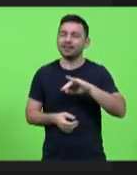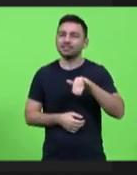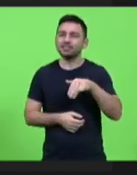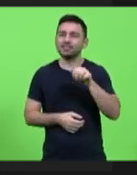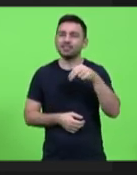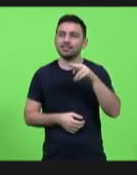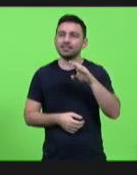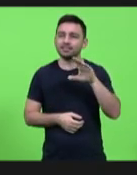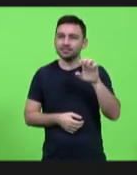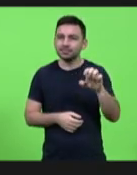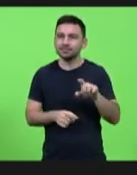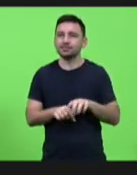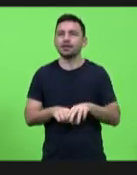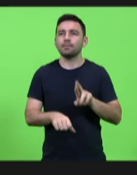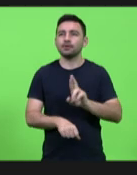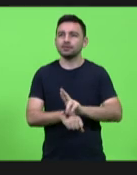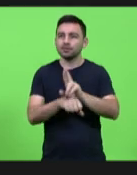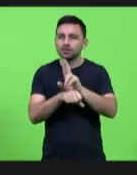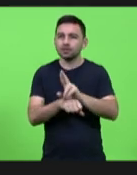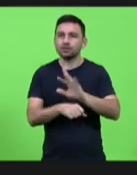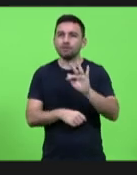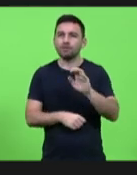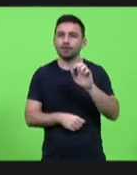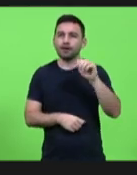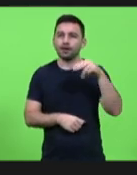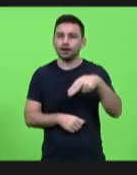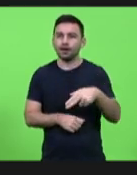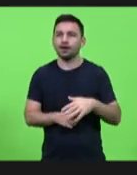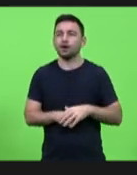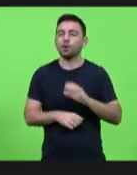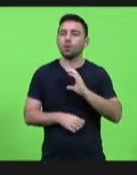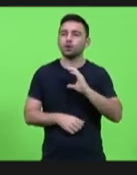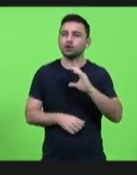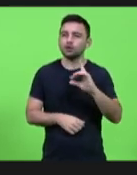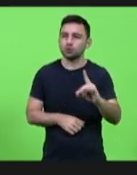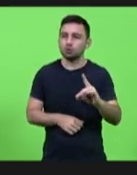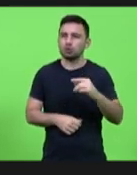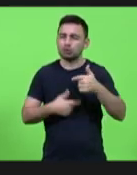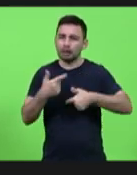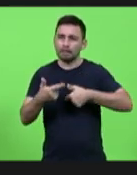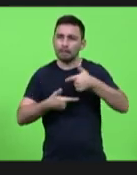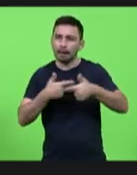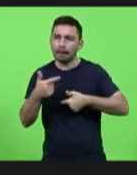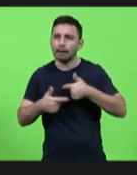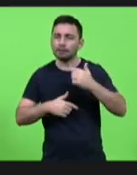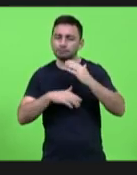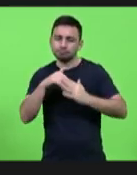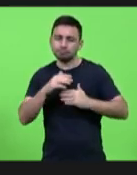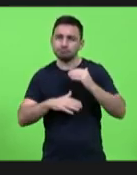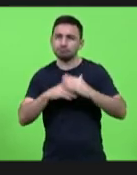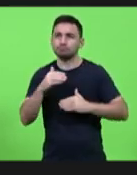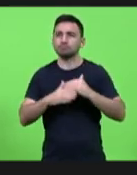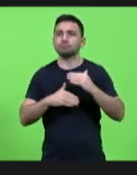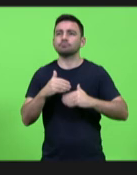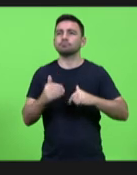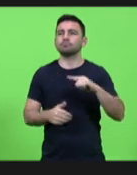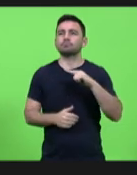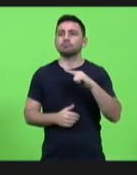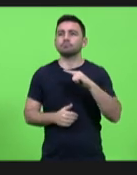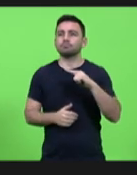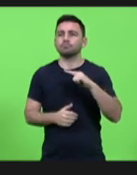FECAM nossa coordenadora dos trabalhos que faz com maestria todo o trabalho da